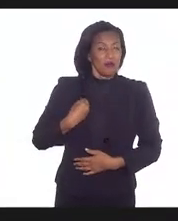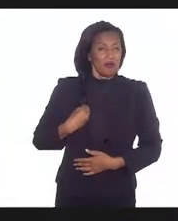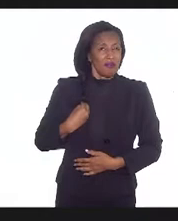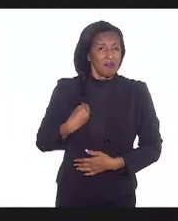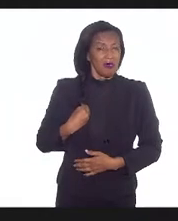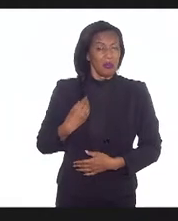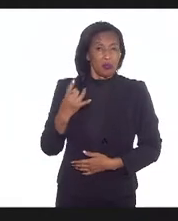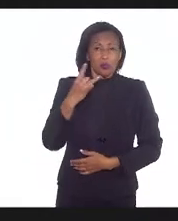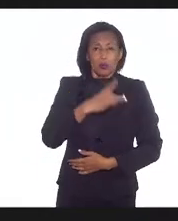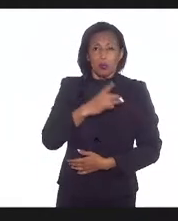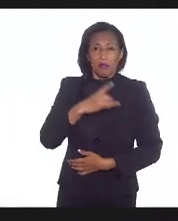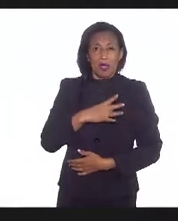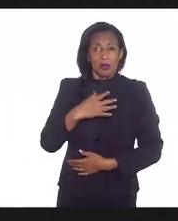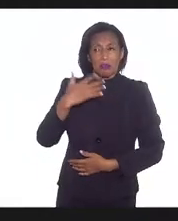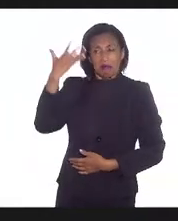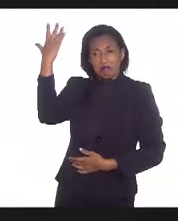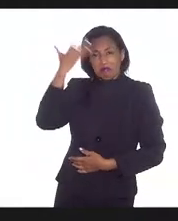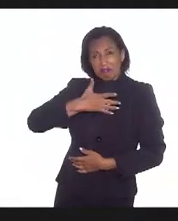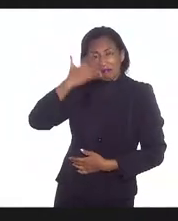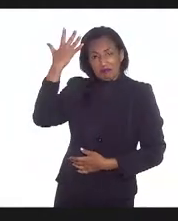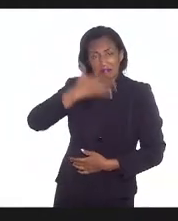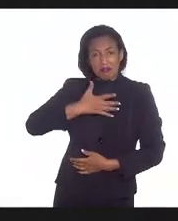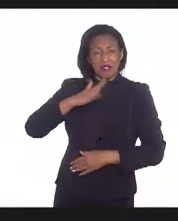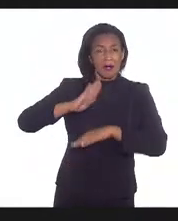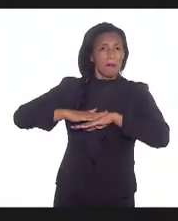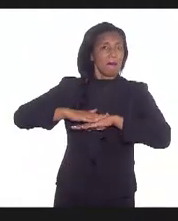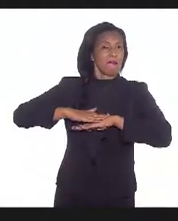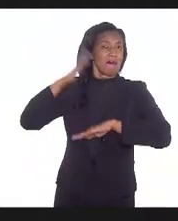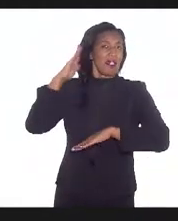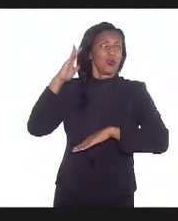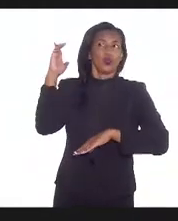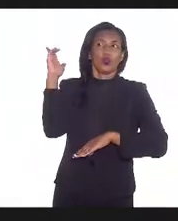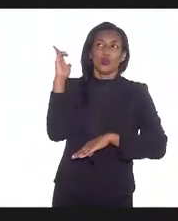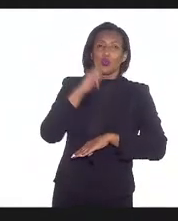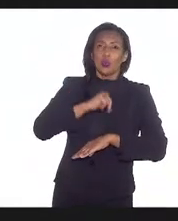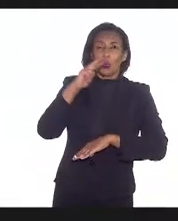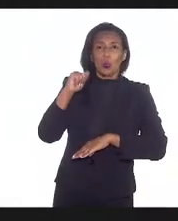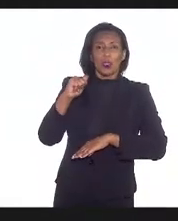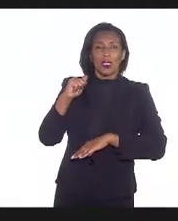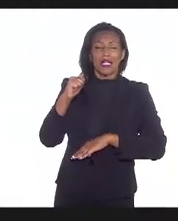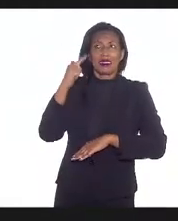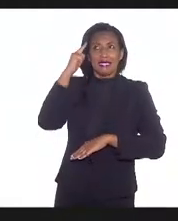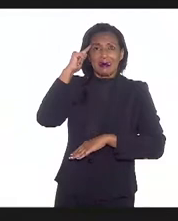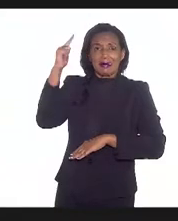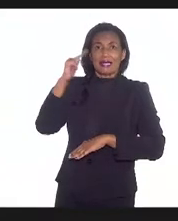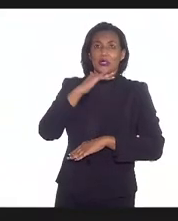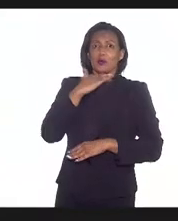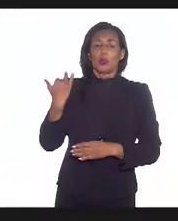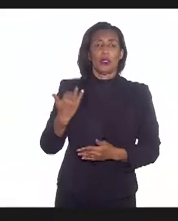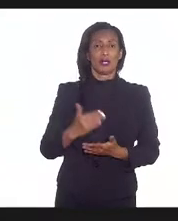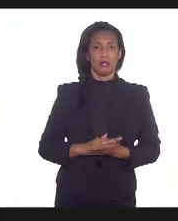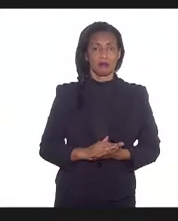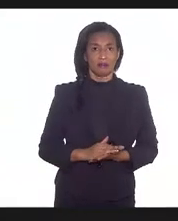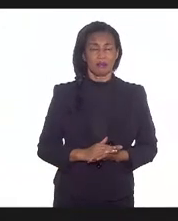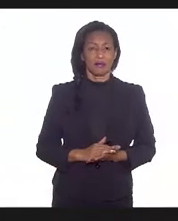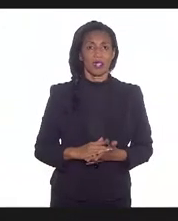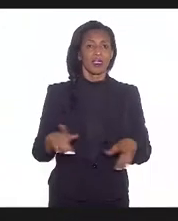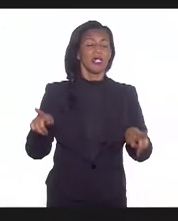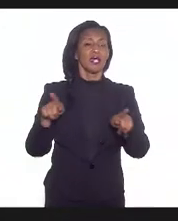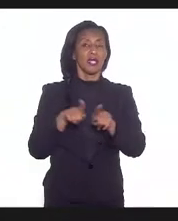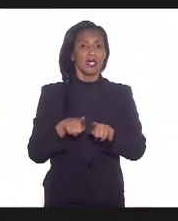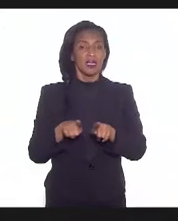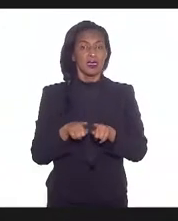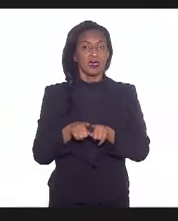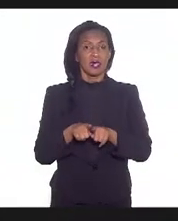do medo presente, mais do que nunca na vida deles, de morte, nem do adecimento. E outra coisa